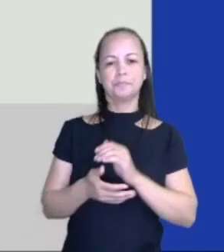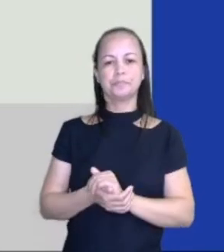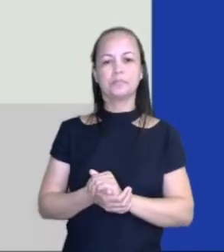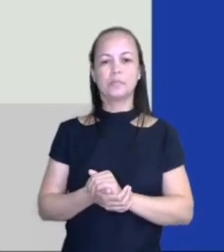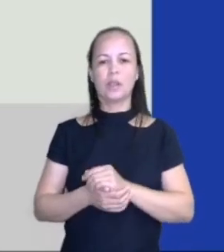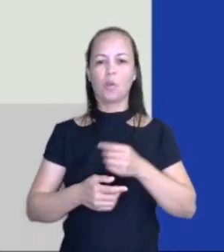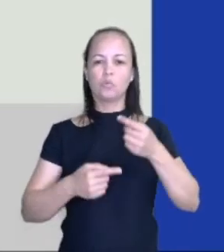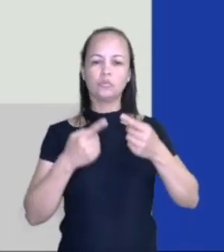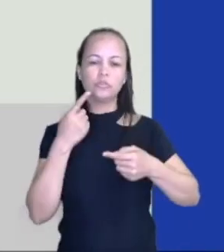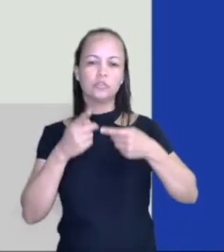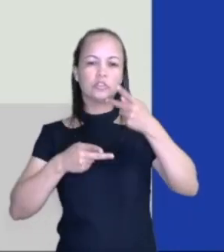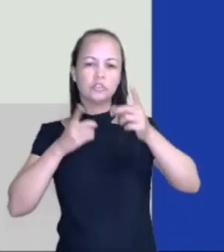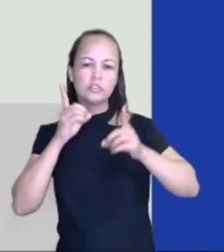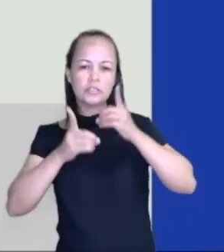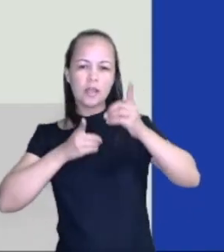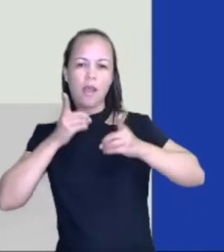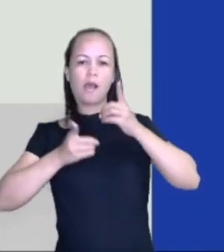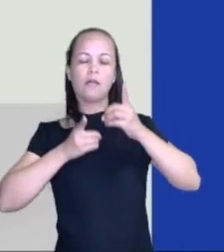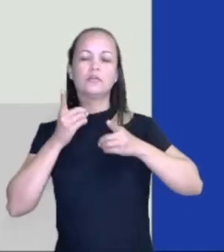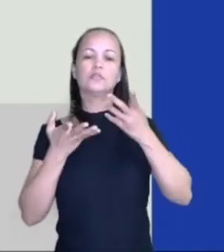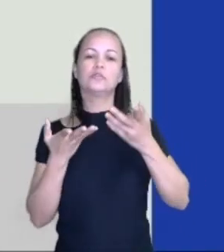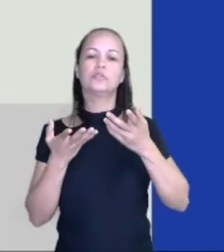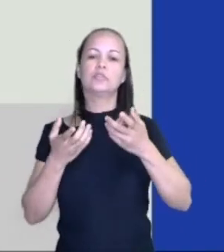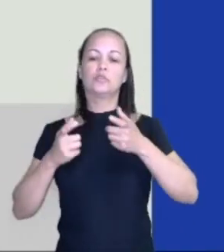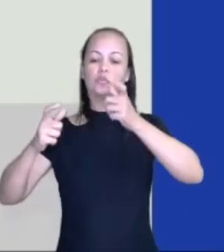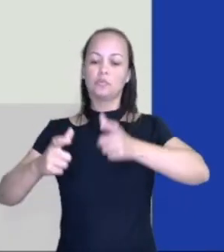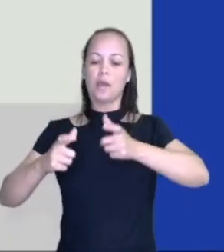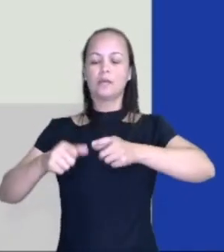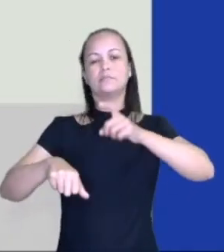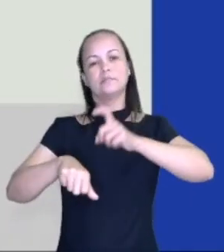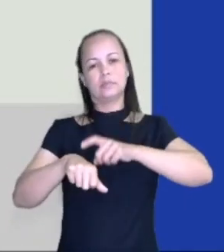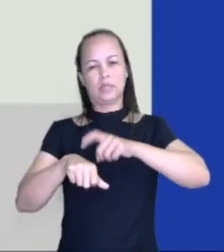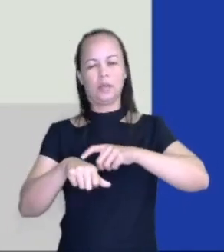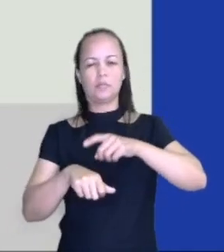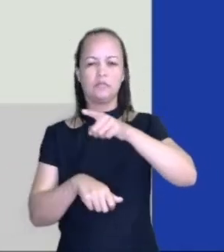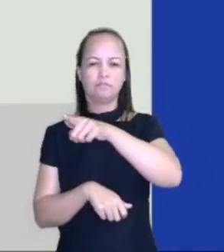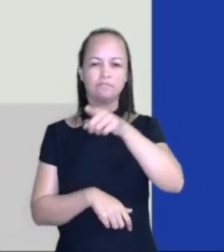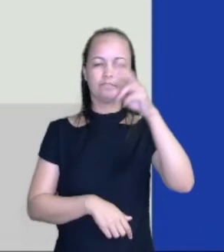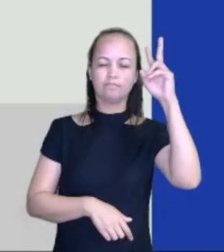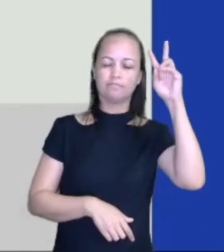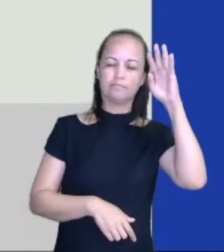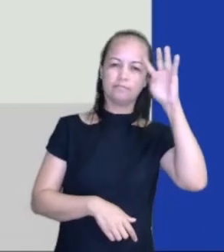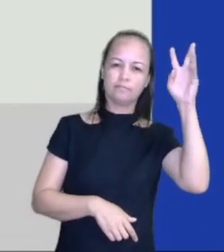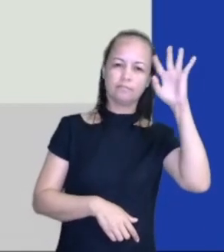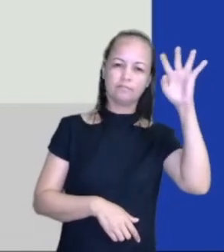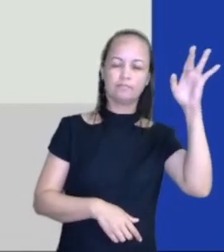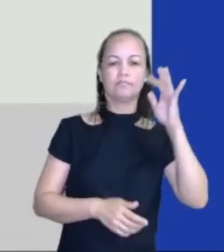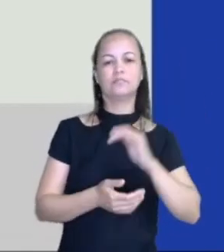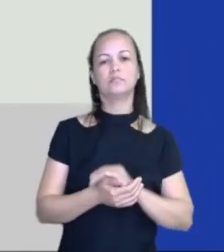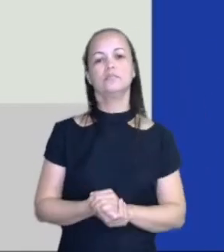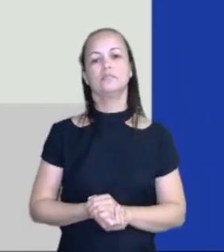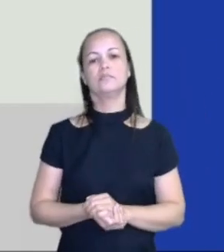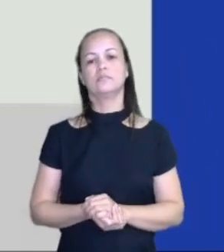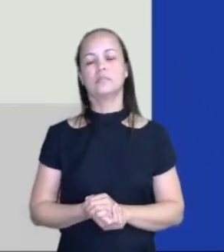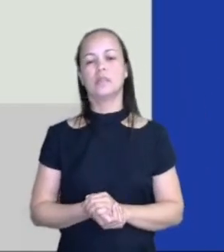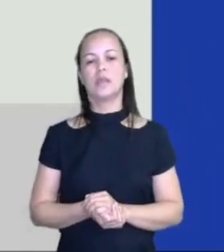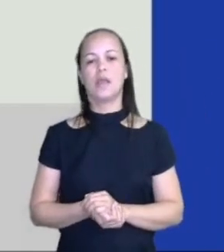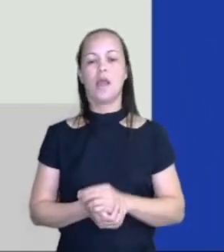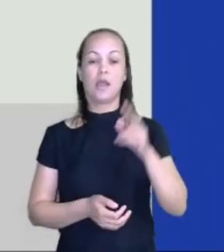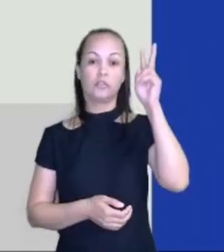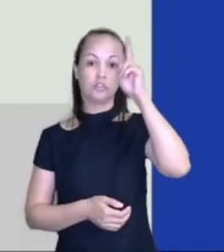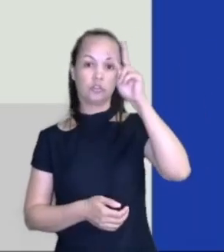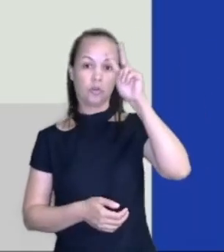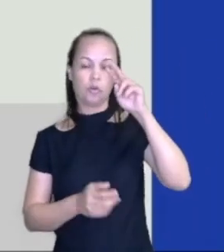diálogos, e quanto ao espaço e tempo, aí fica por conta da imaginação. A história pode passar